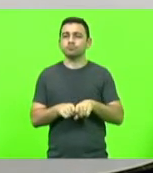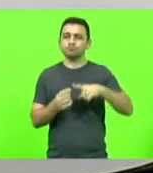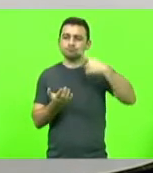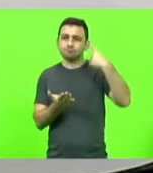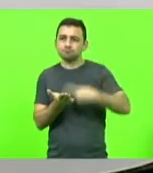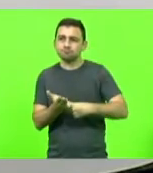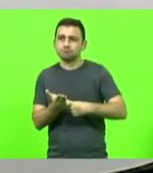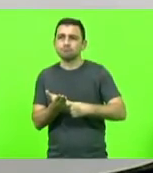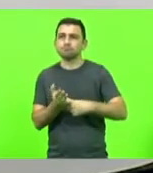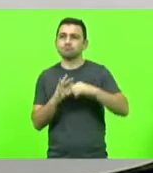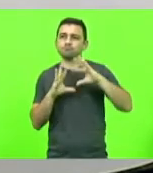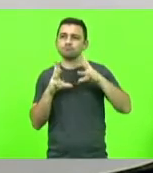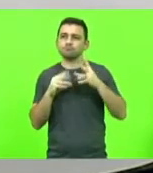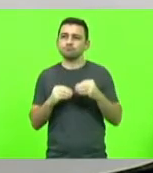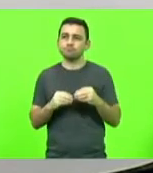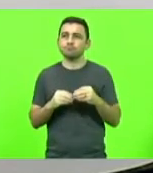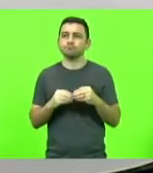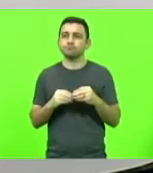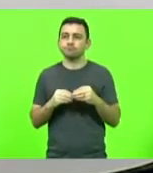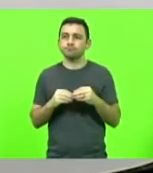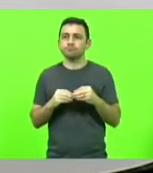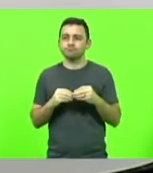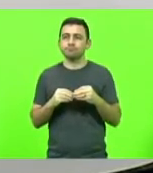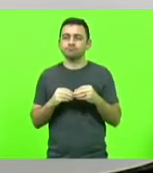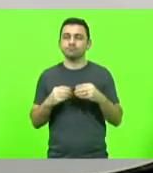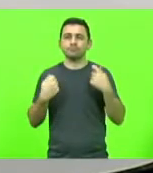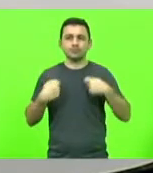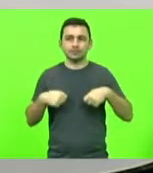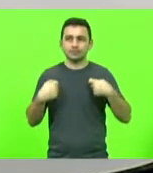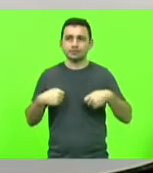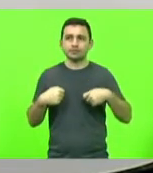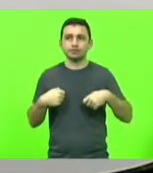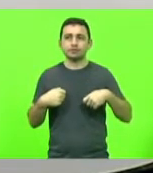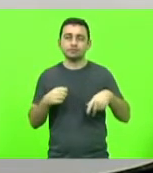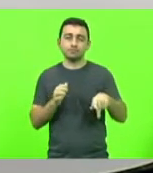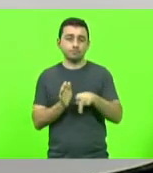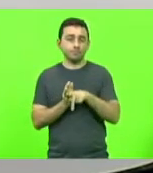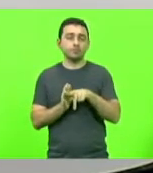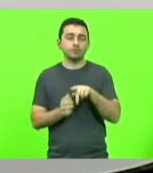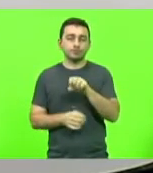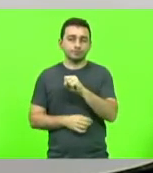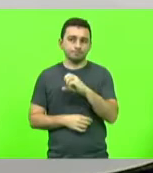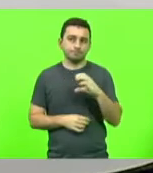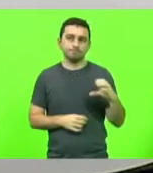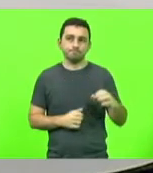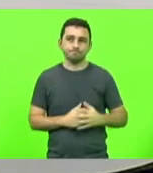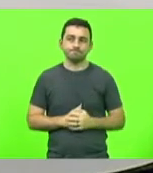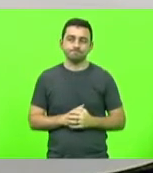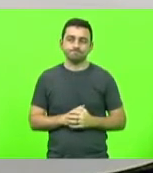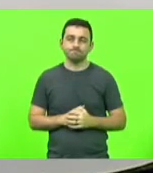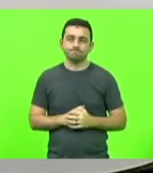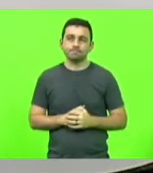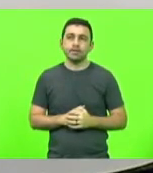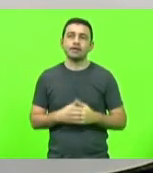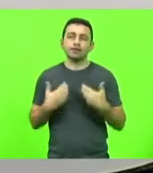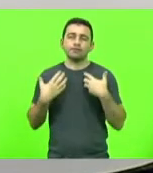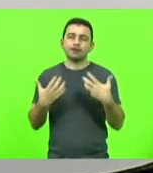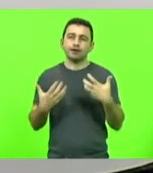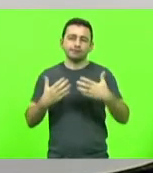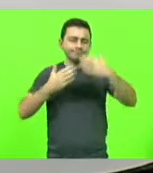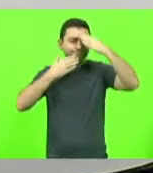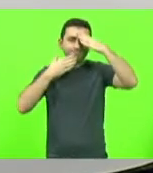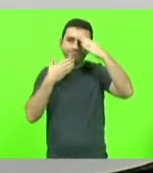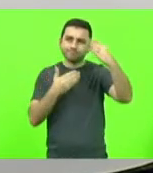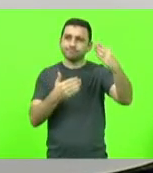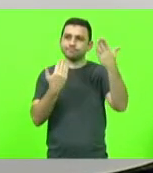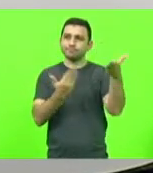deveres nos mais diversos rincões do Estado de Santa Catarina. Então, eu quero deixar aqui a minha gratidão